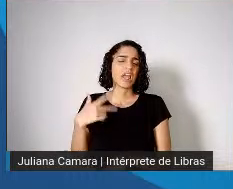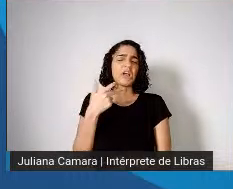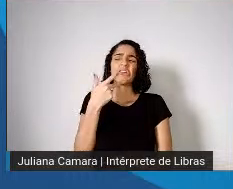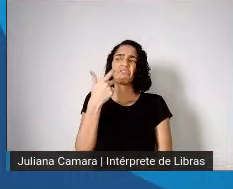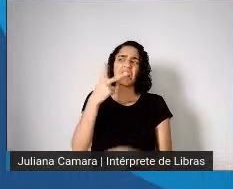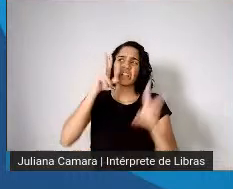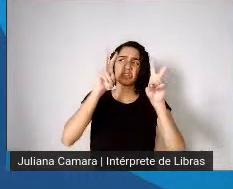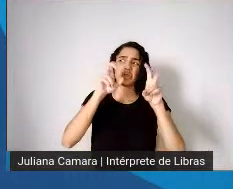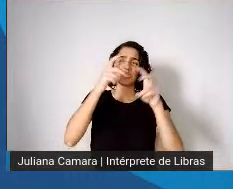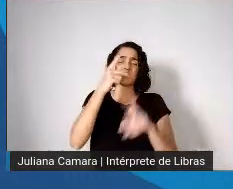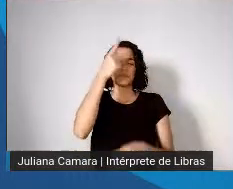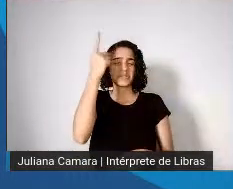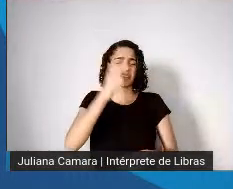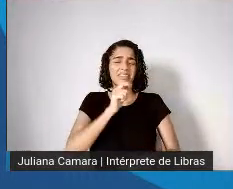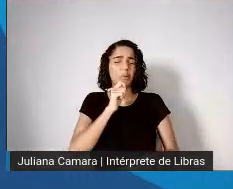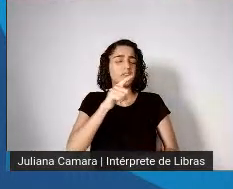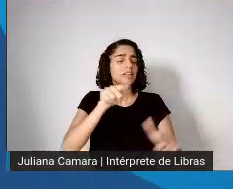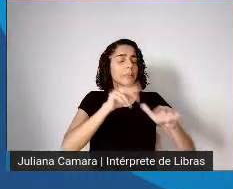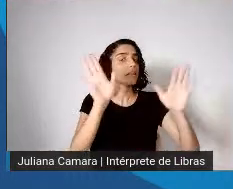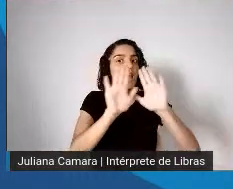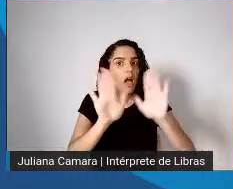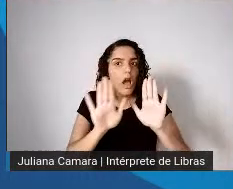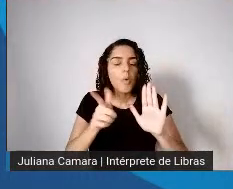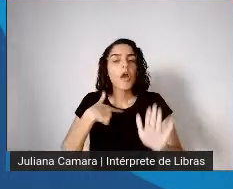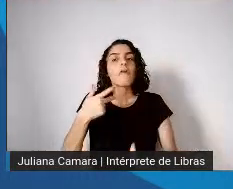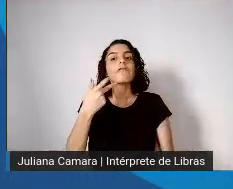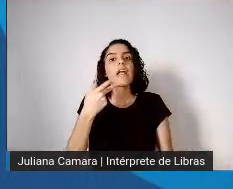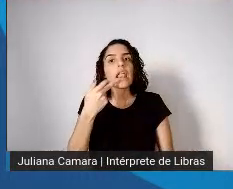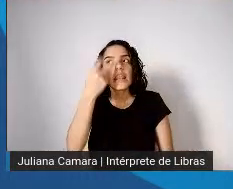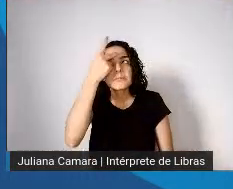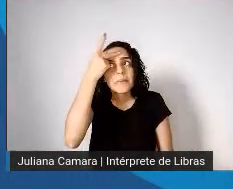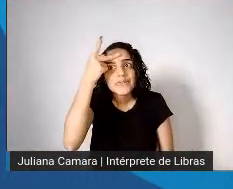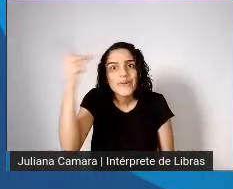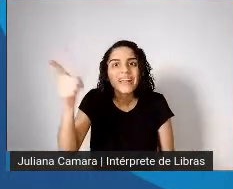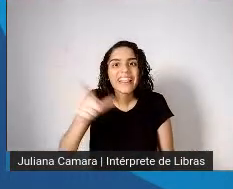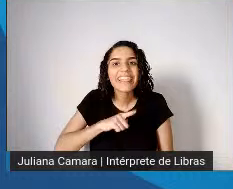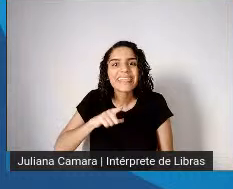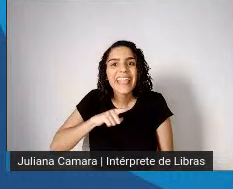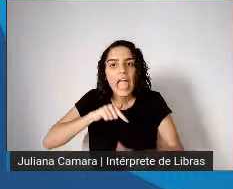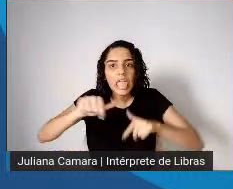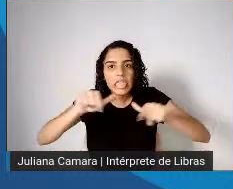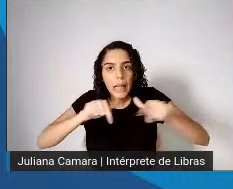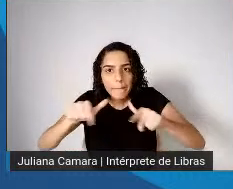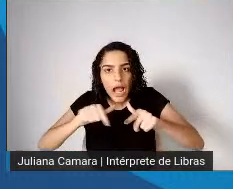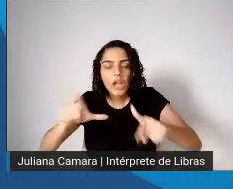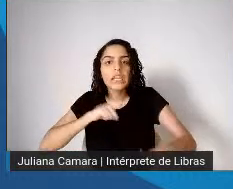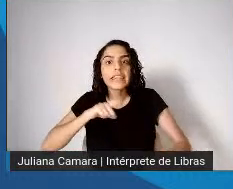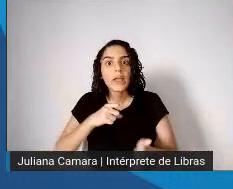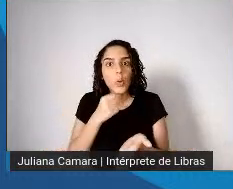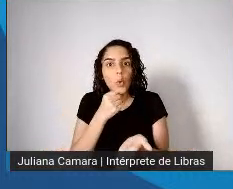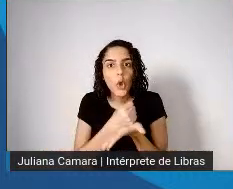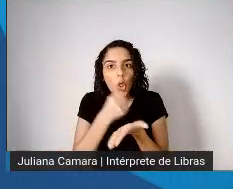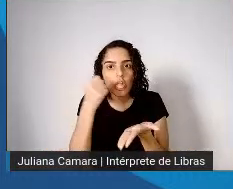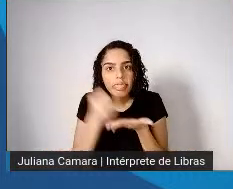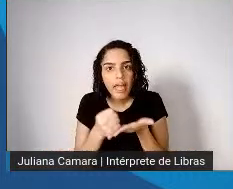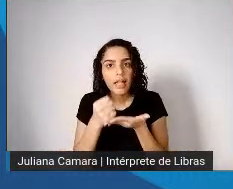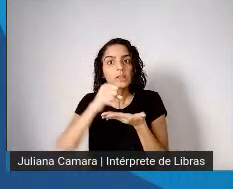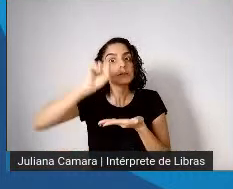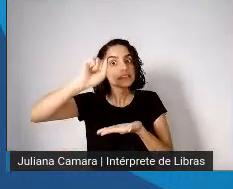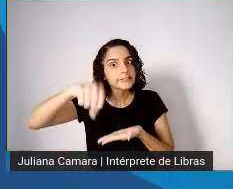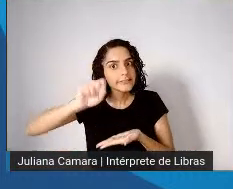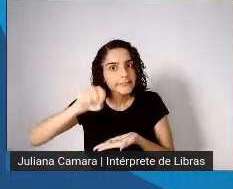desalentados. Estou falando aqui dos que têm emprego com carteira assinada. Ainda assim, nós mostramos que